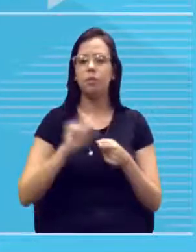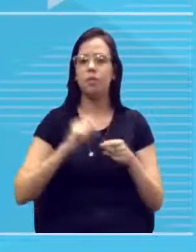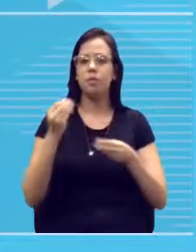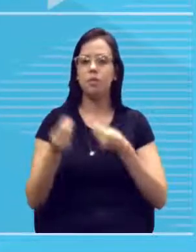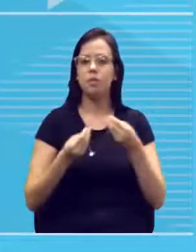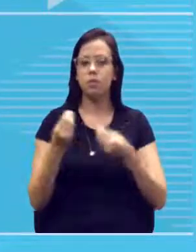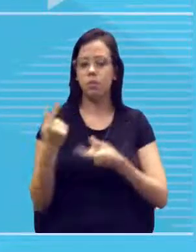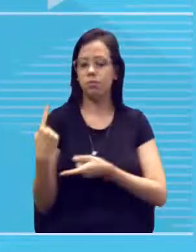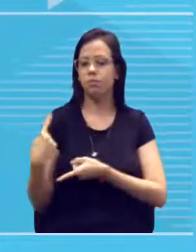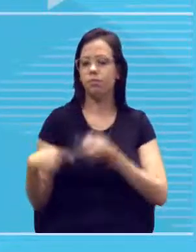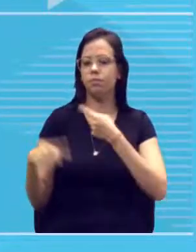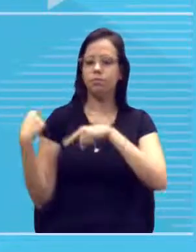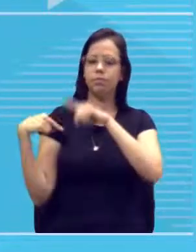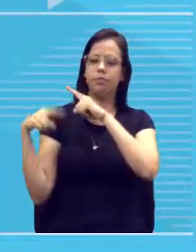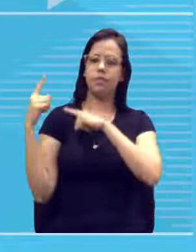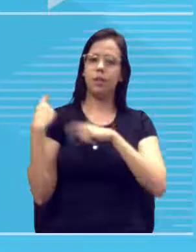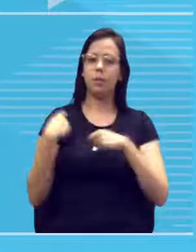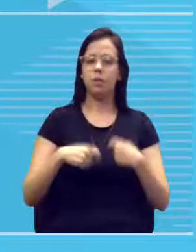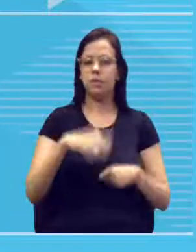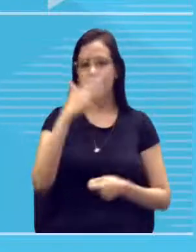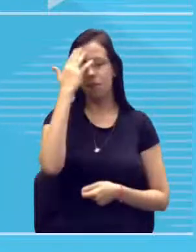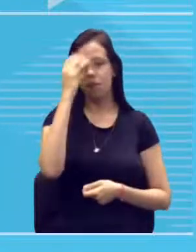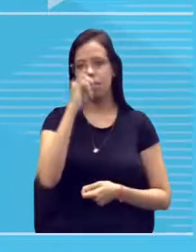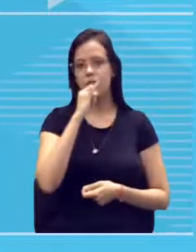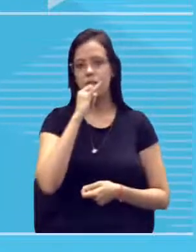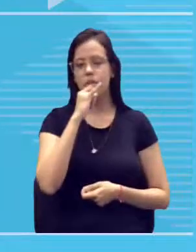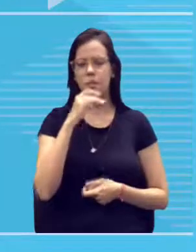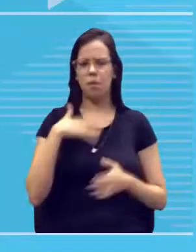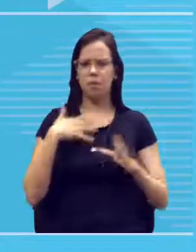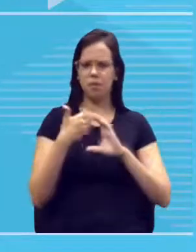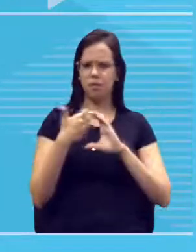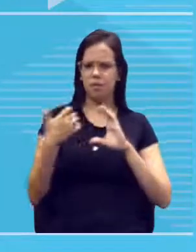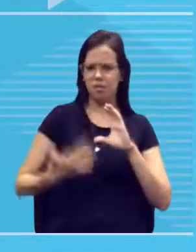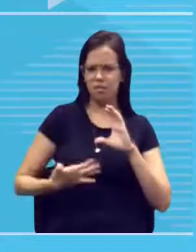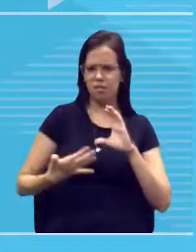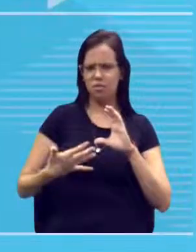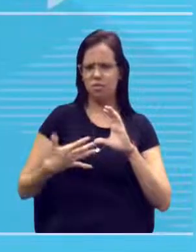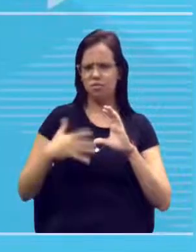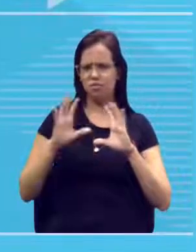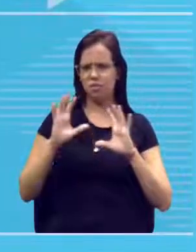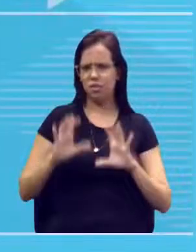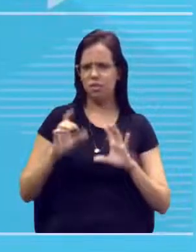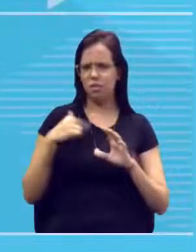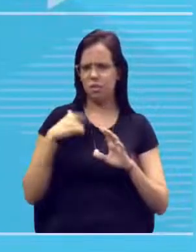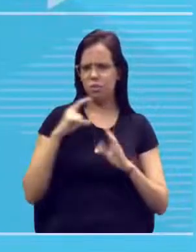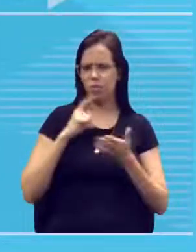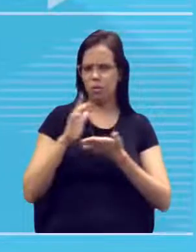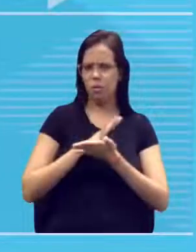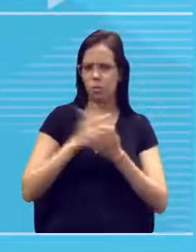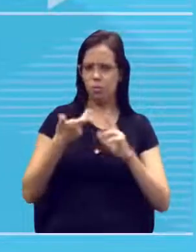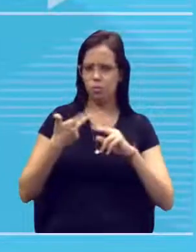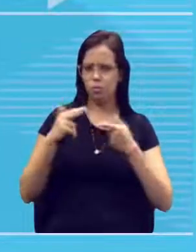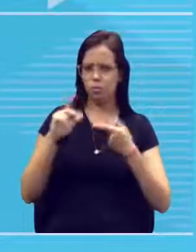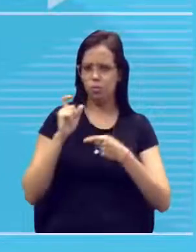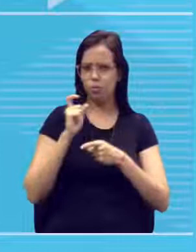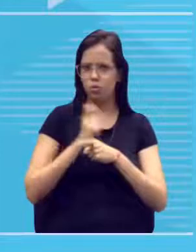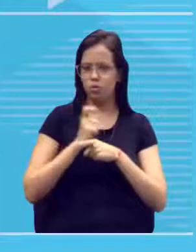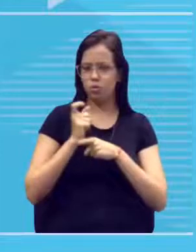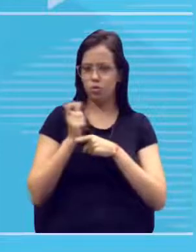ancestrais. Eu preciso saber, por exemplo, ah, será que eu tenho essa característica? Será que eu tenho algum gene, tá?